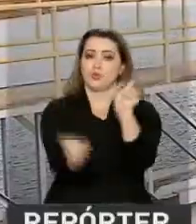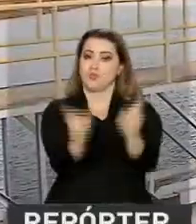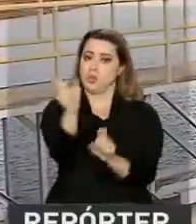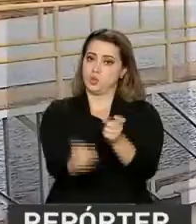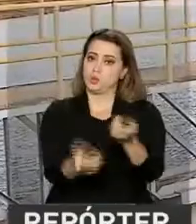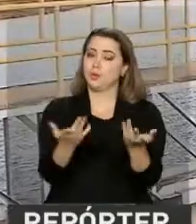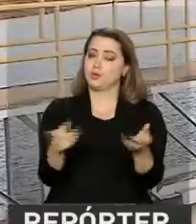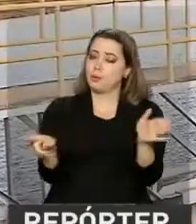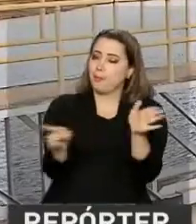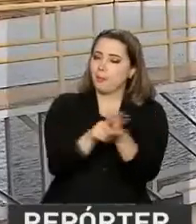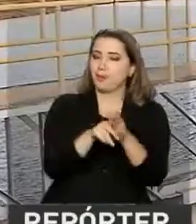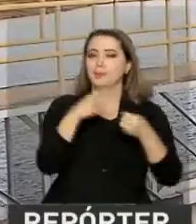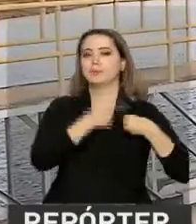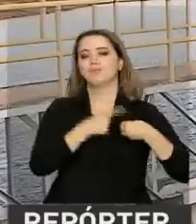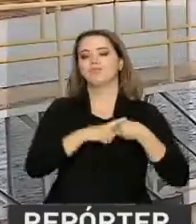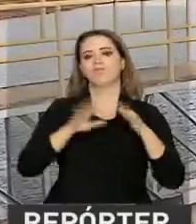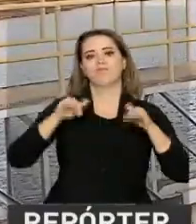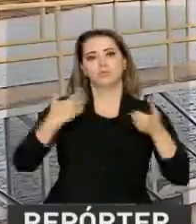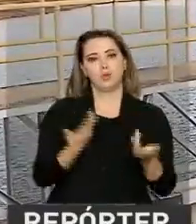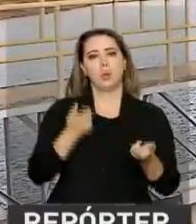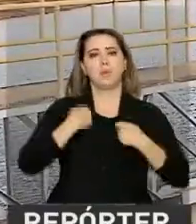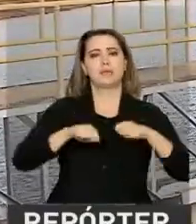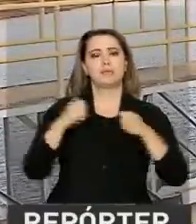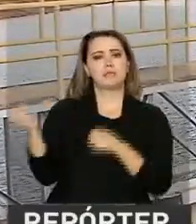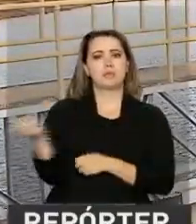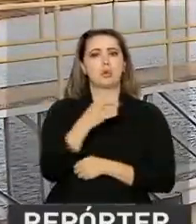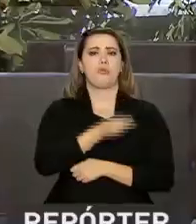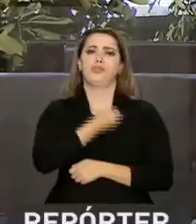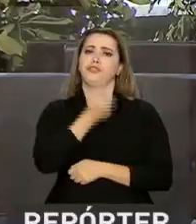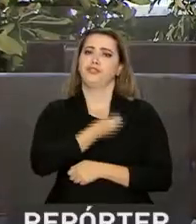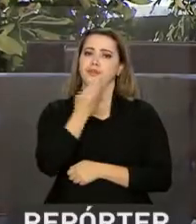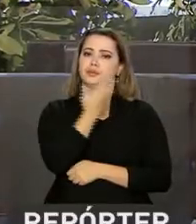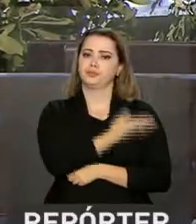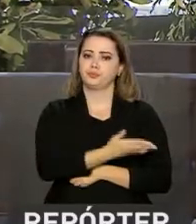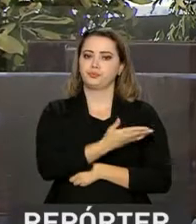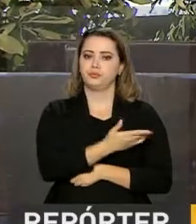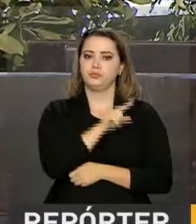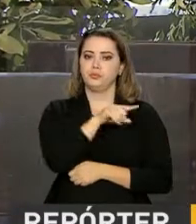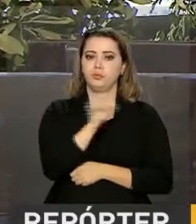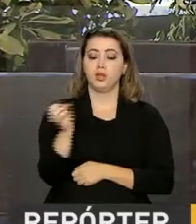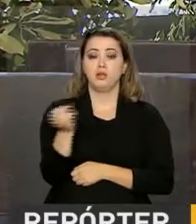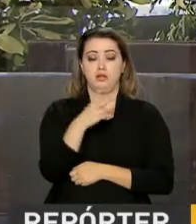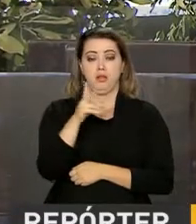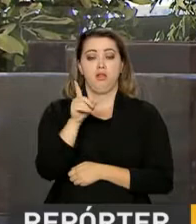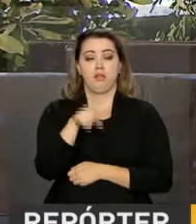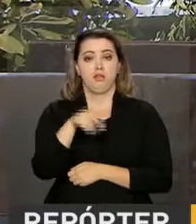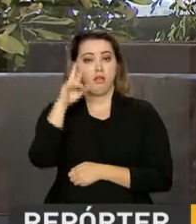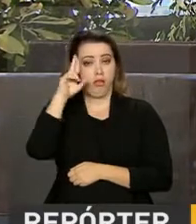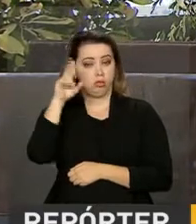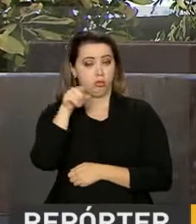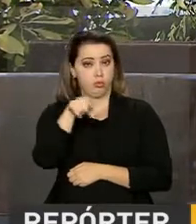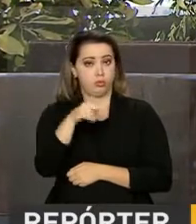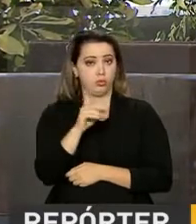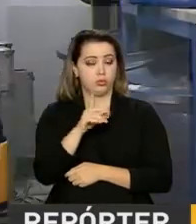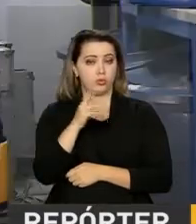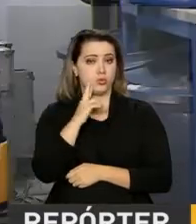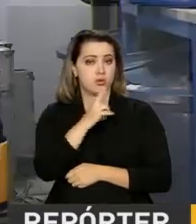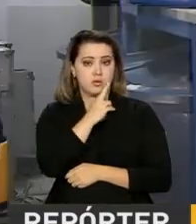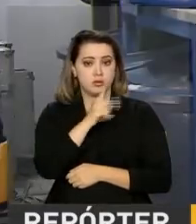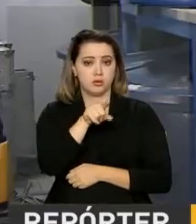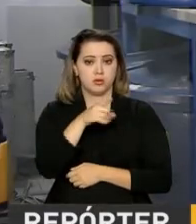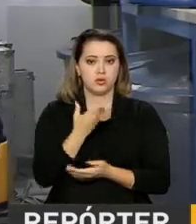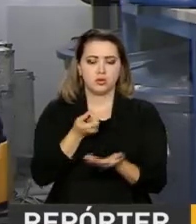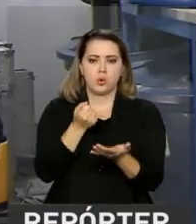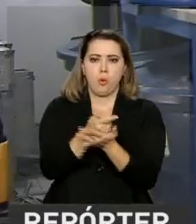reflexo disso, as pessoas estão tendo que se adaptar a uma nova realidade. Francisco é dono de um restaurante em Brasília e investiu